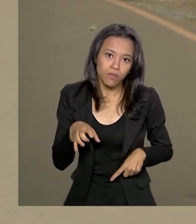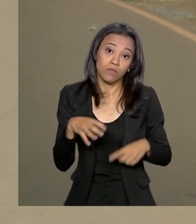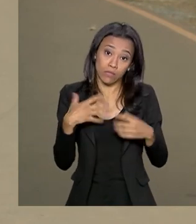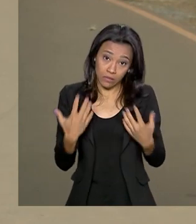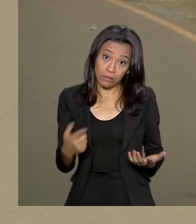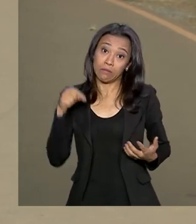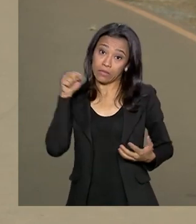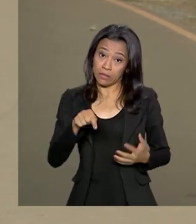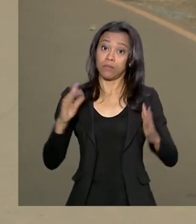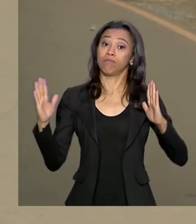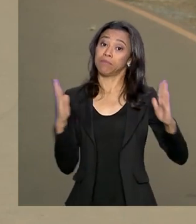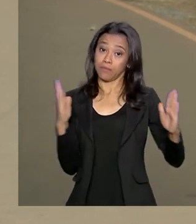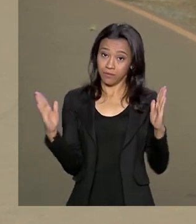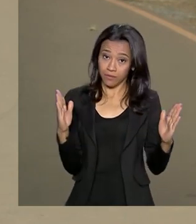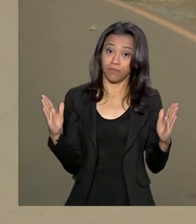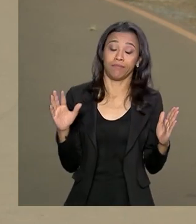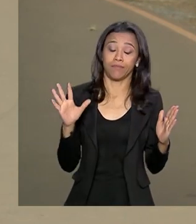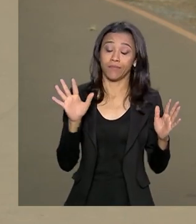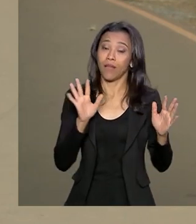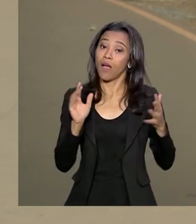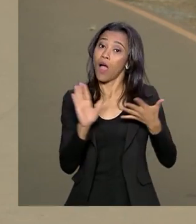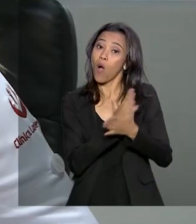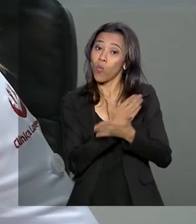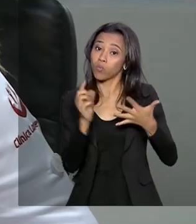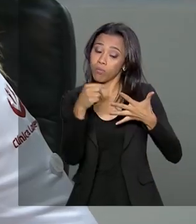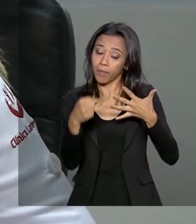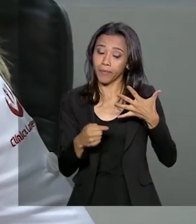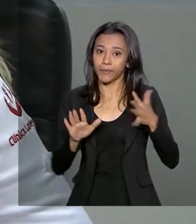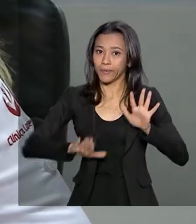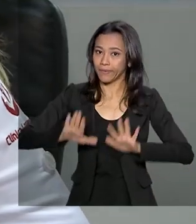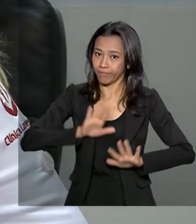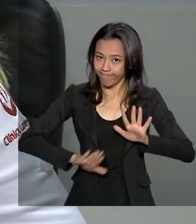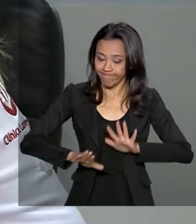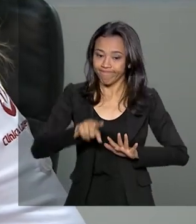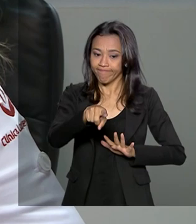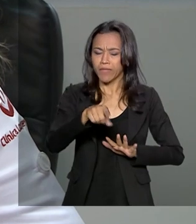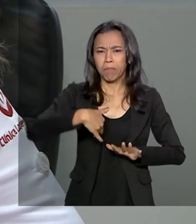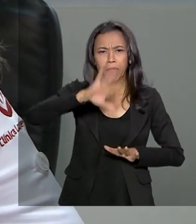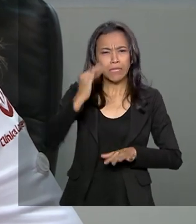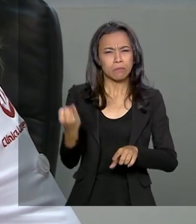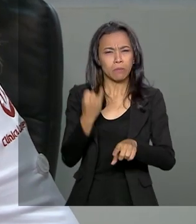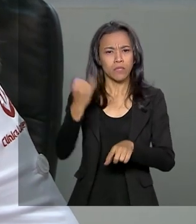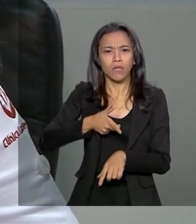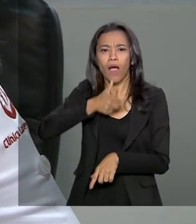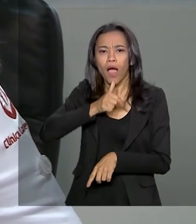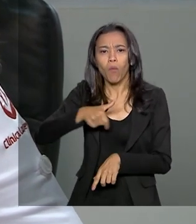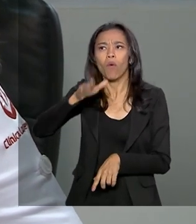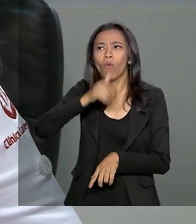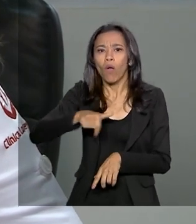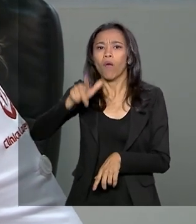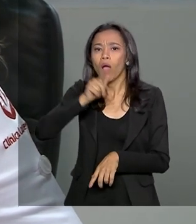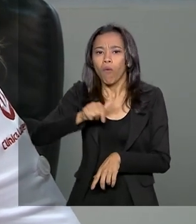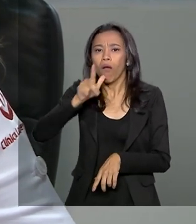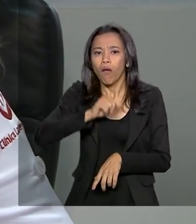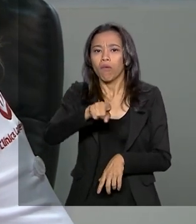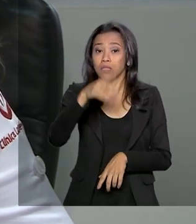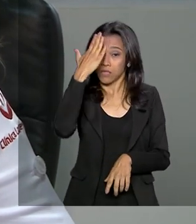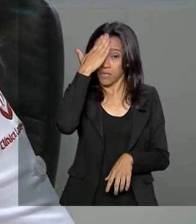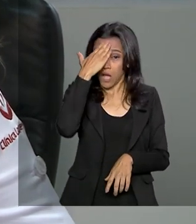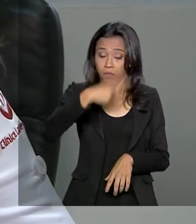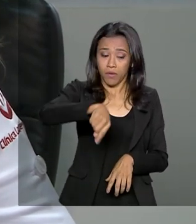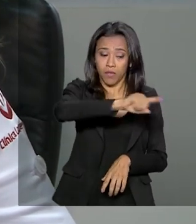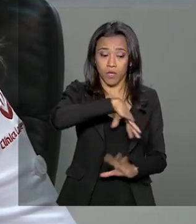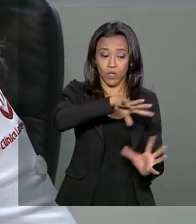nesta época, é preciso tomar alguns cuidados. A hidratação é o mais importante. A gente sabe que a população idosa,